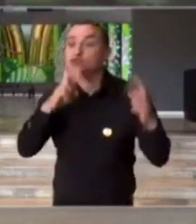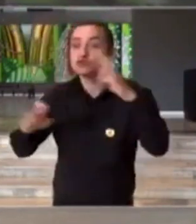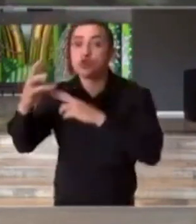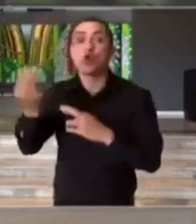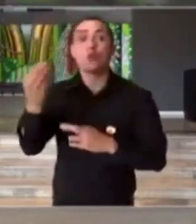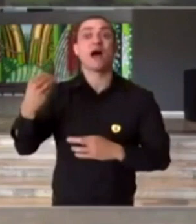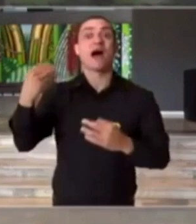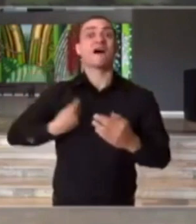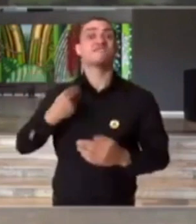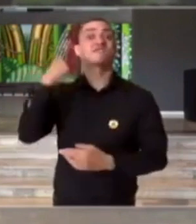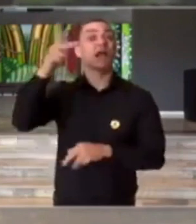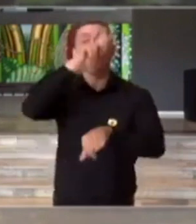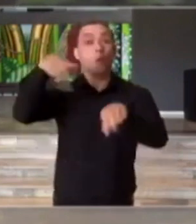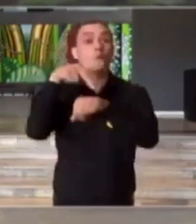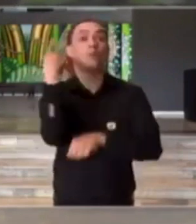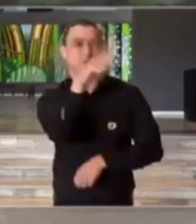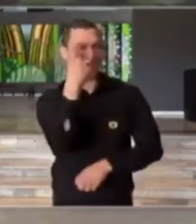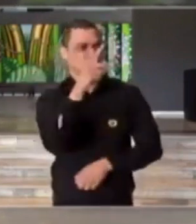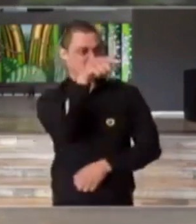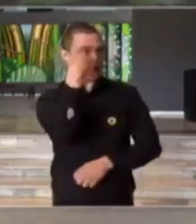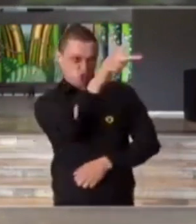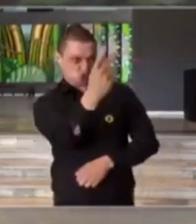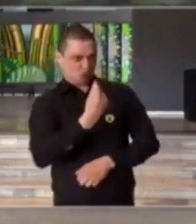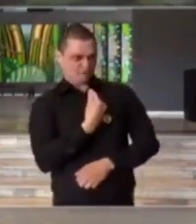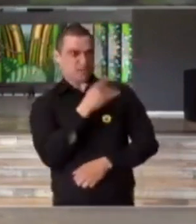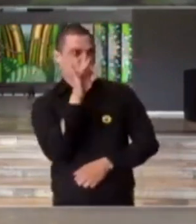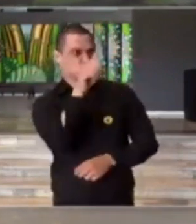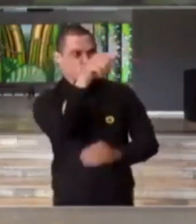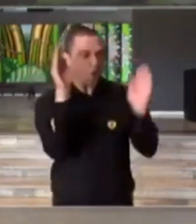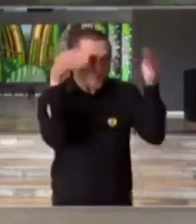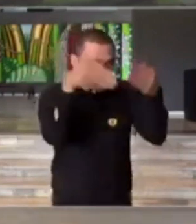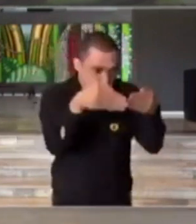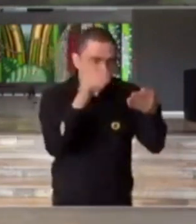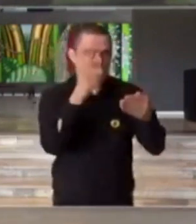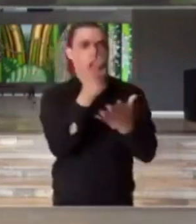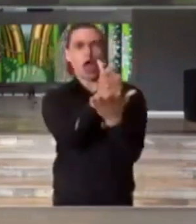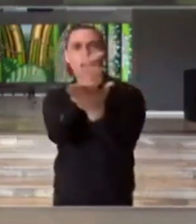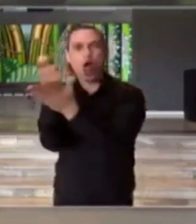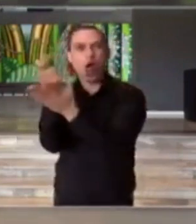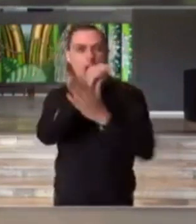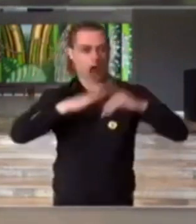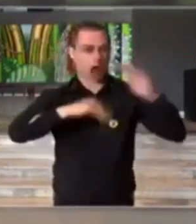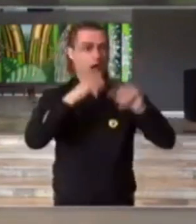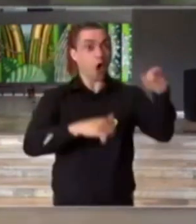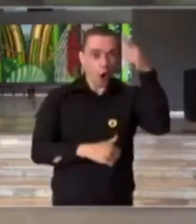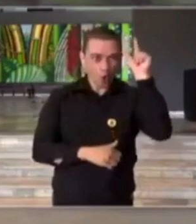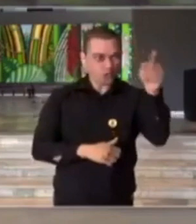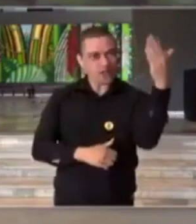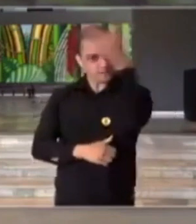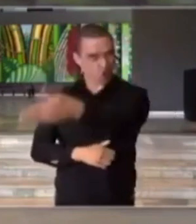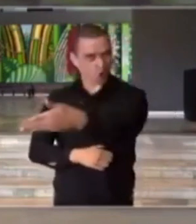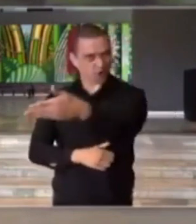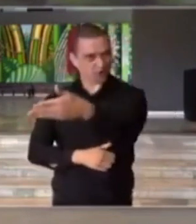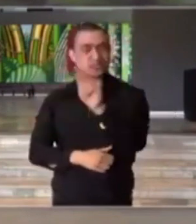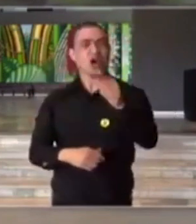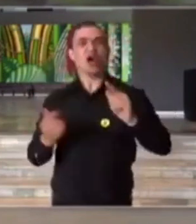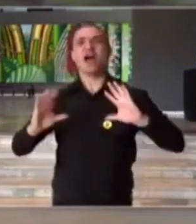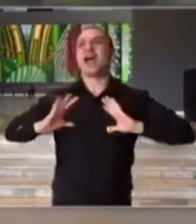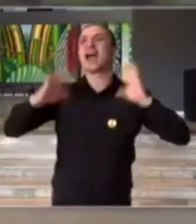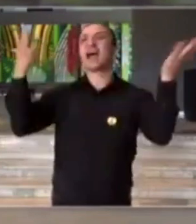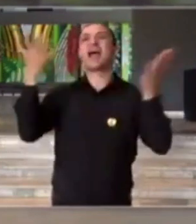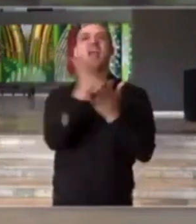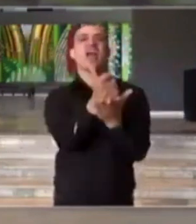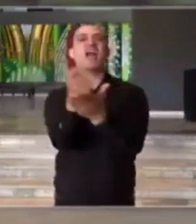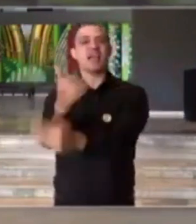realidade do seu país, não a sua realidade, do estande de tiros, onde o senhor foi ontem celebrar